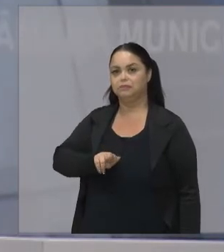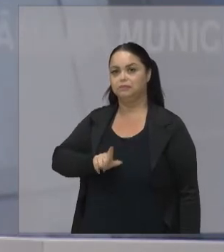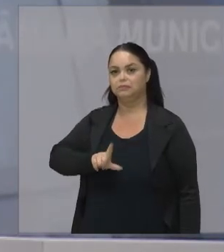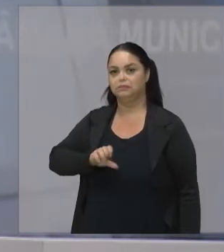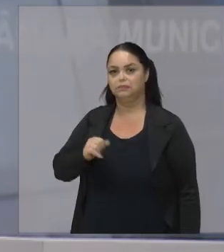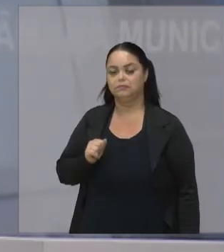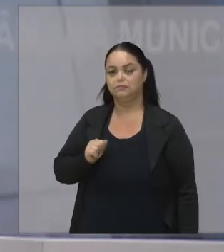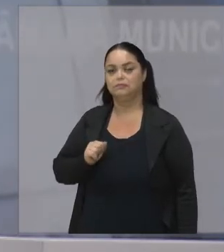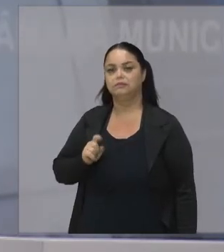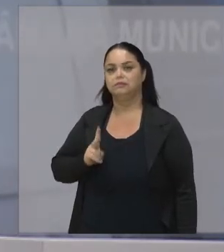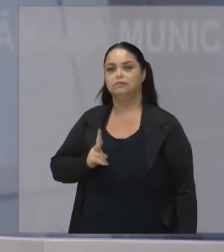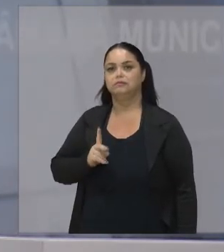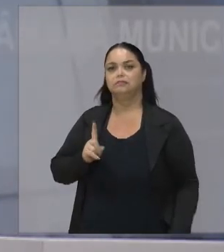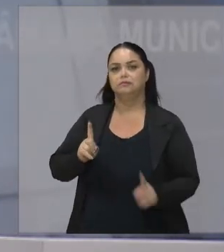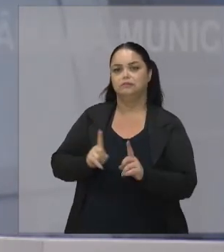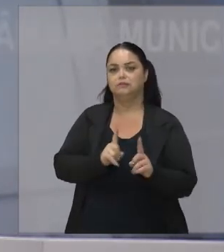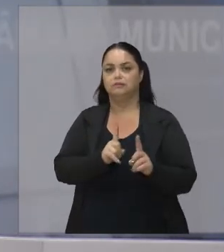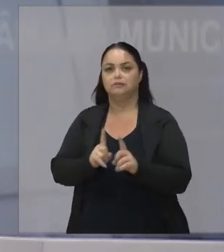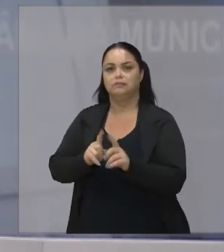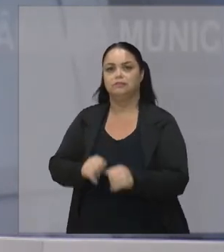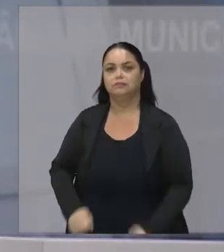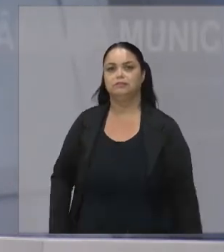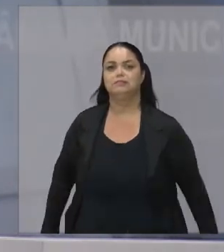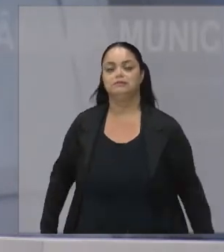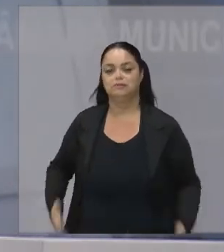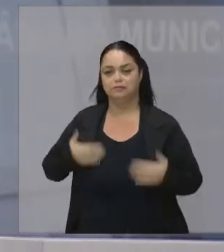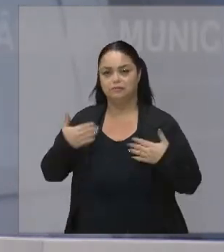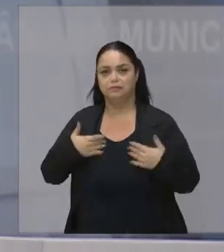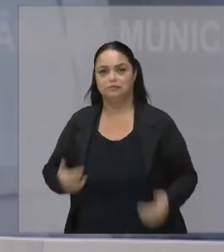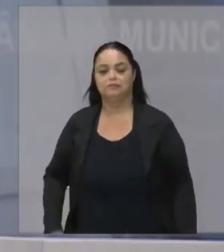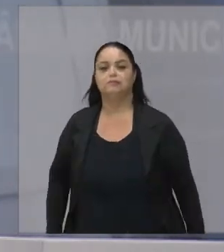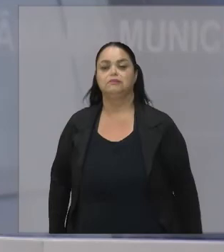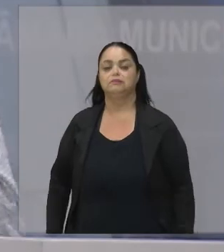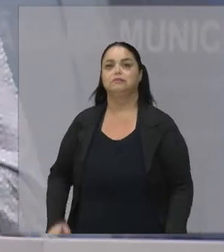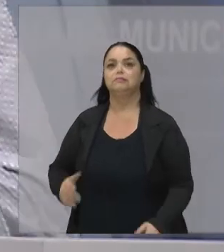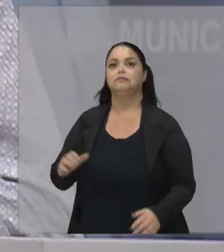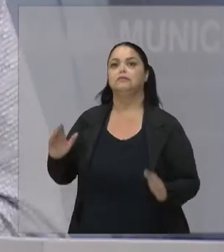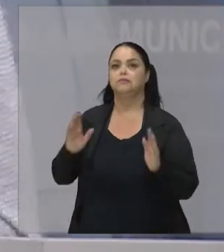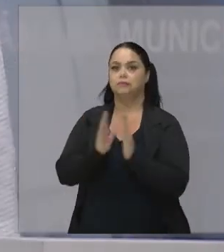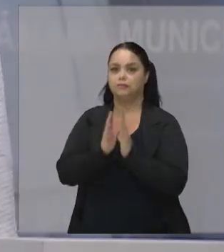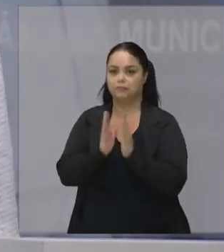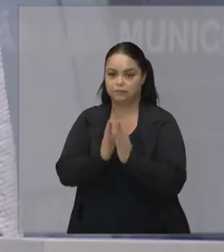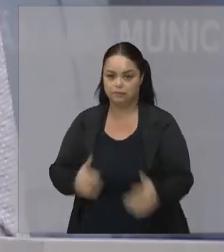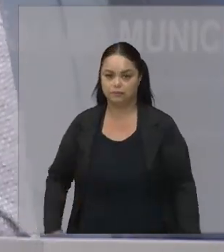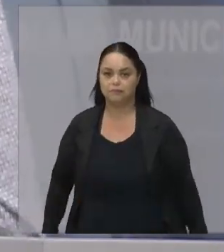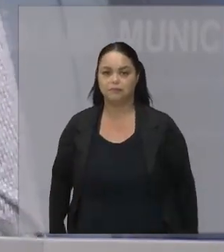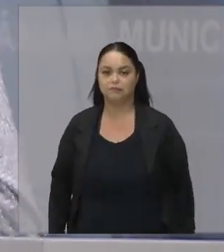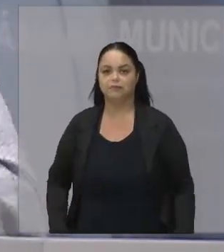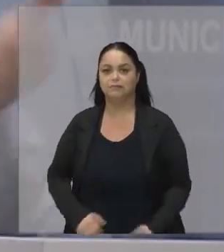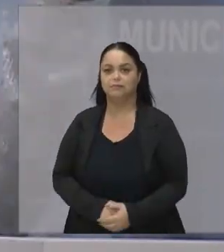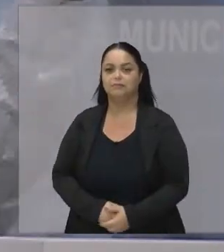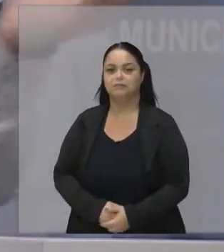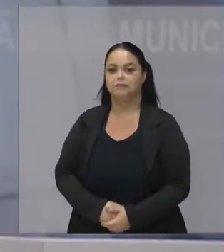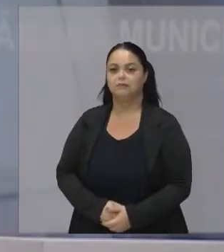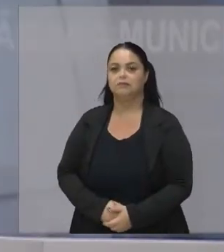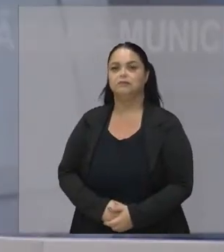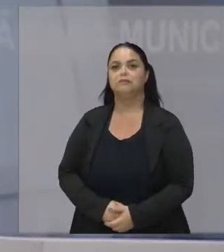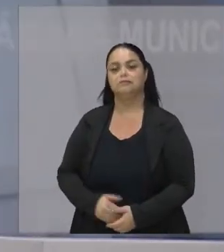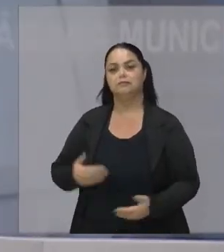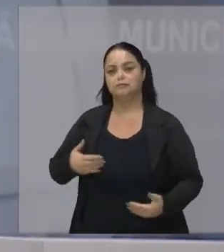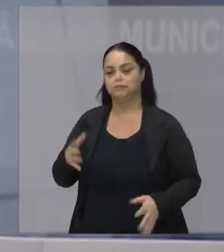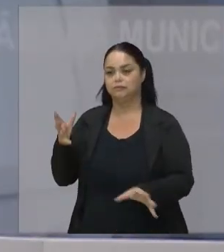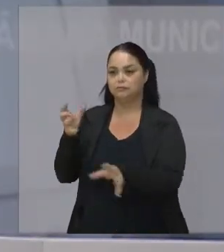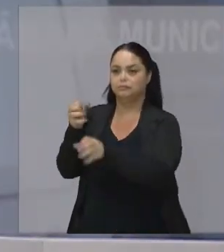Nos acompanhar, vai nos dar a alegria e companhia aqui. Nós vamos fazer uma prece, nessa prece nós expressamos a Deus a nossa